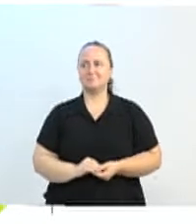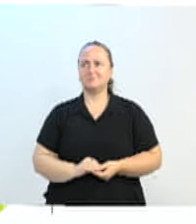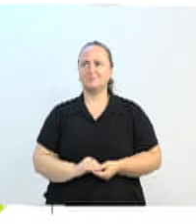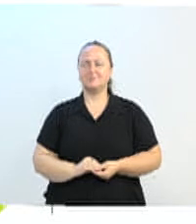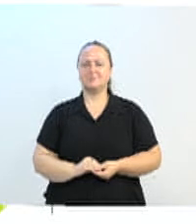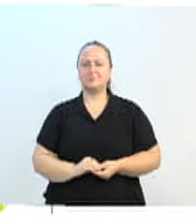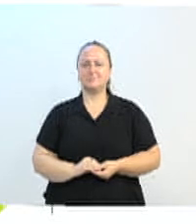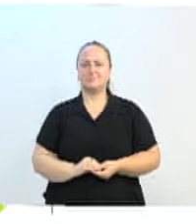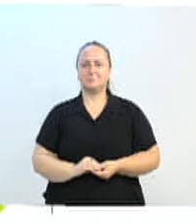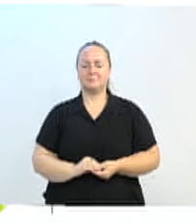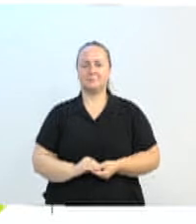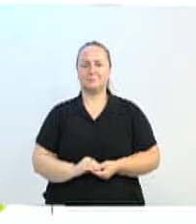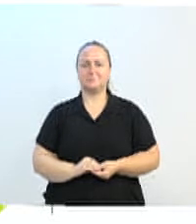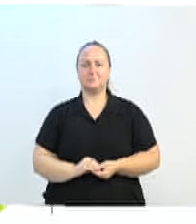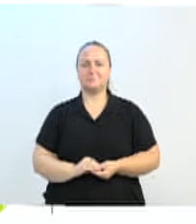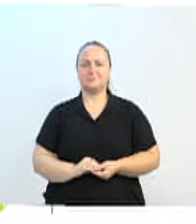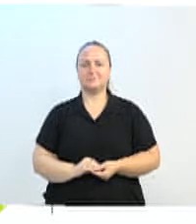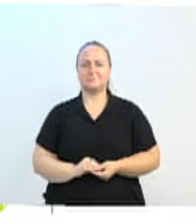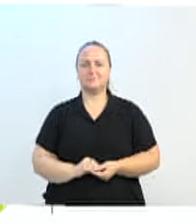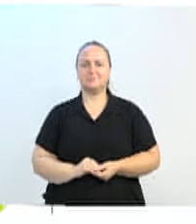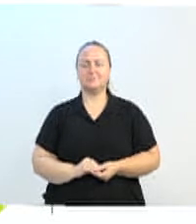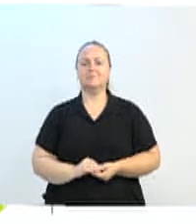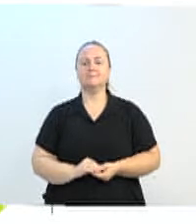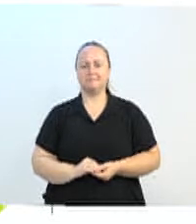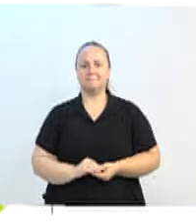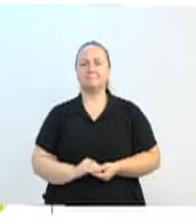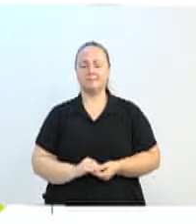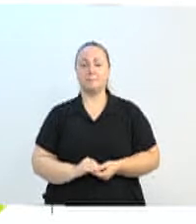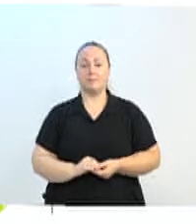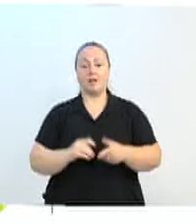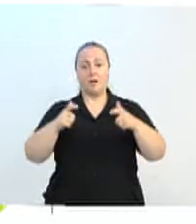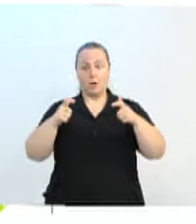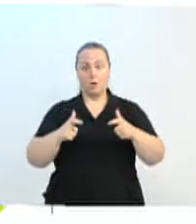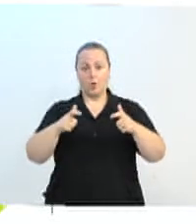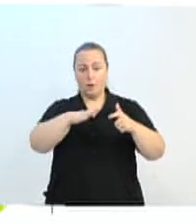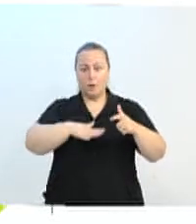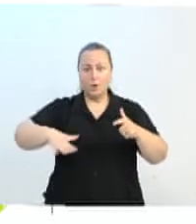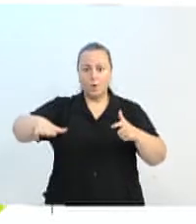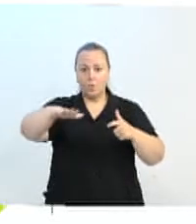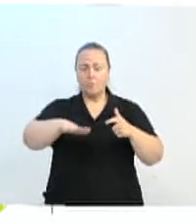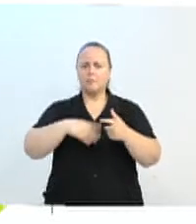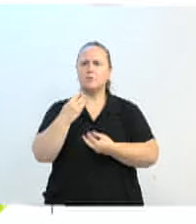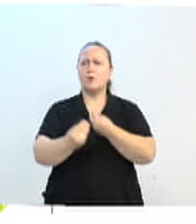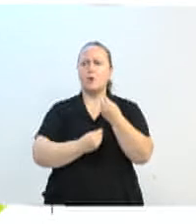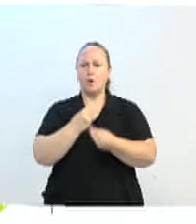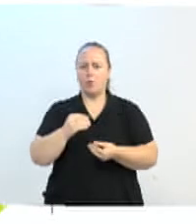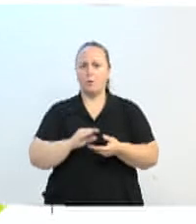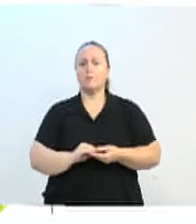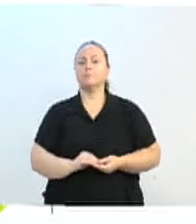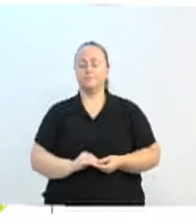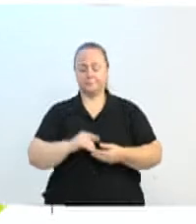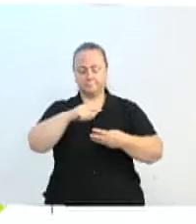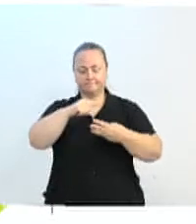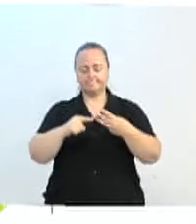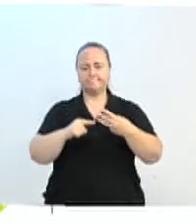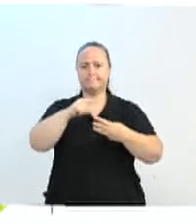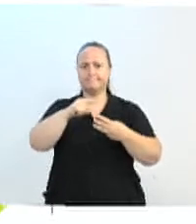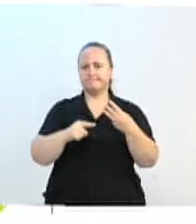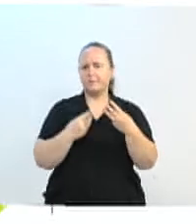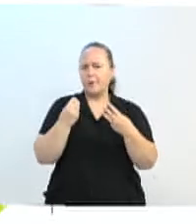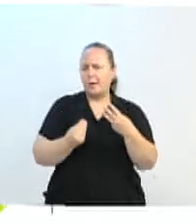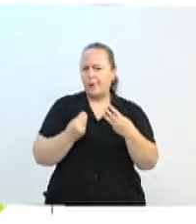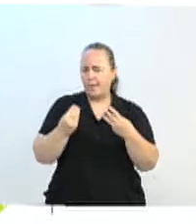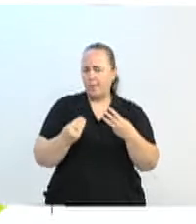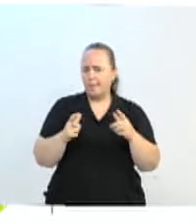Então, a rede atual dos Centros de Inovação está constituída dessa forma. Nós temos três arranjos para esses centros.